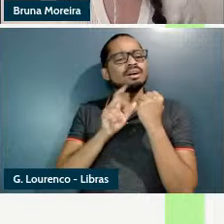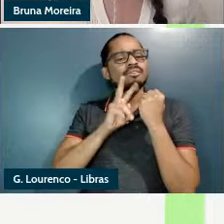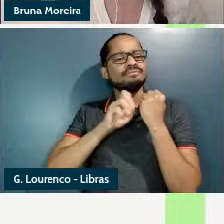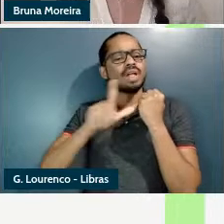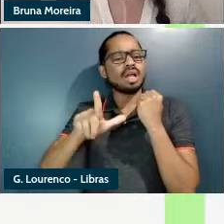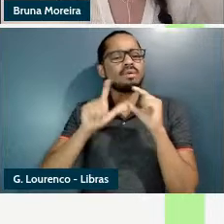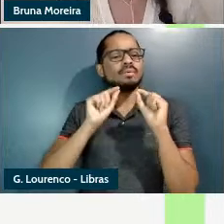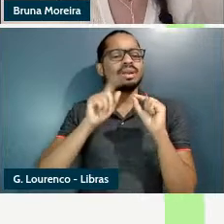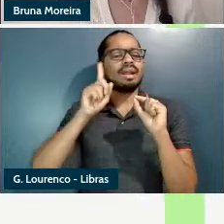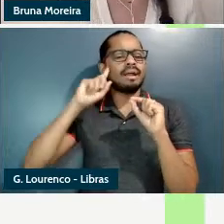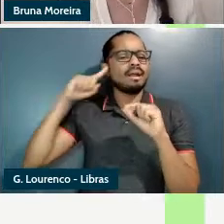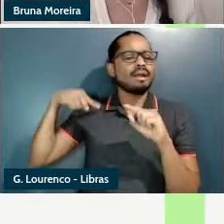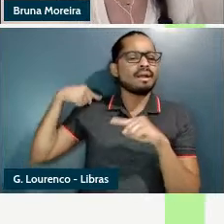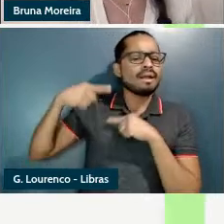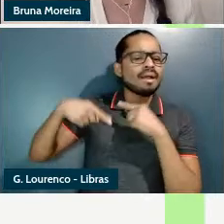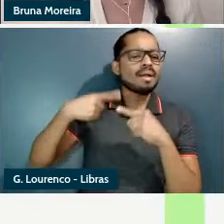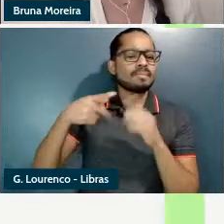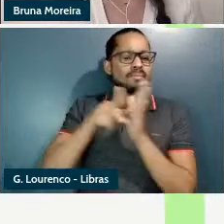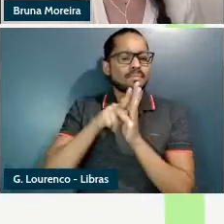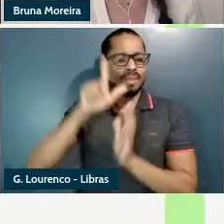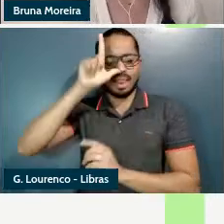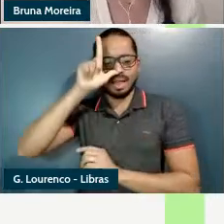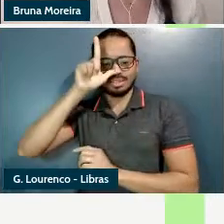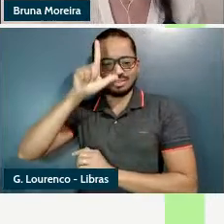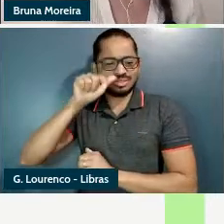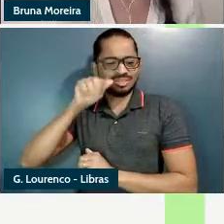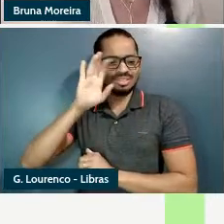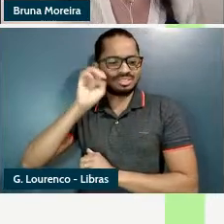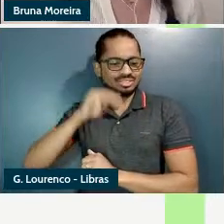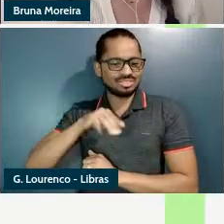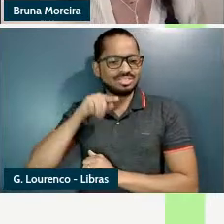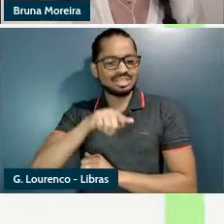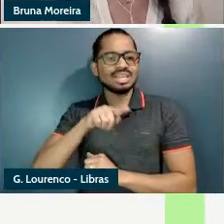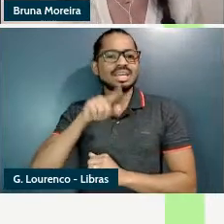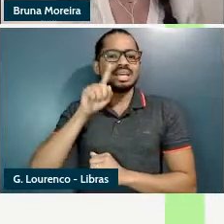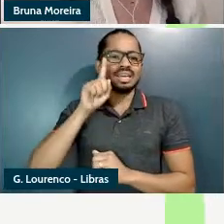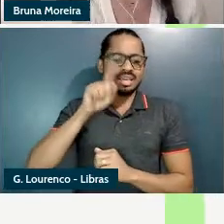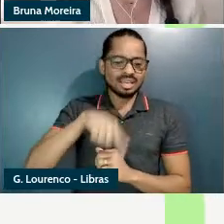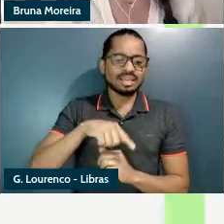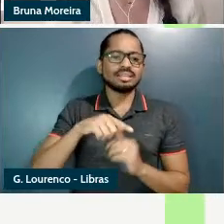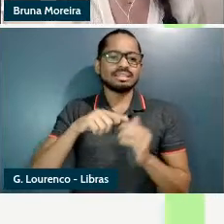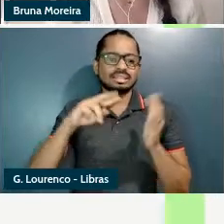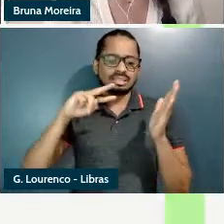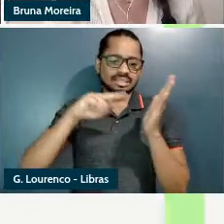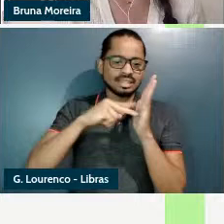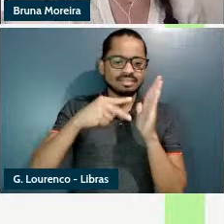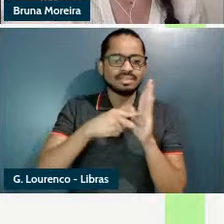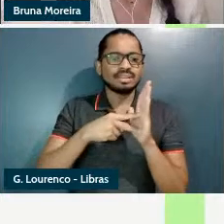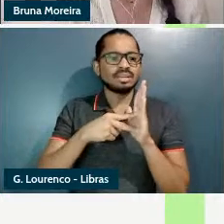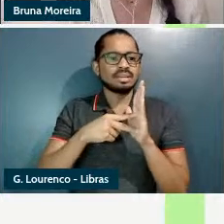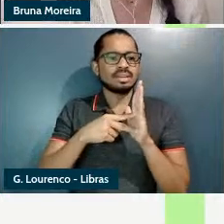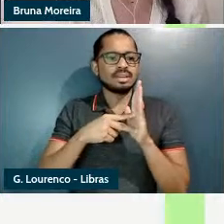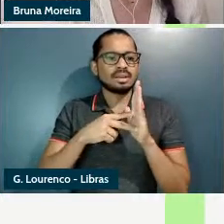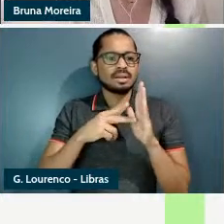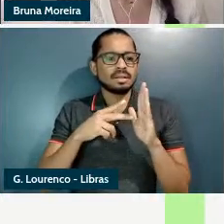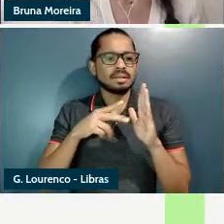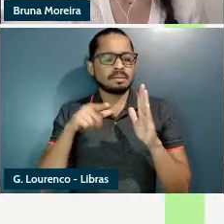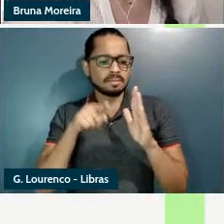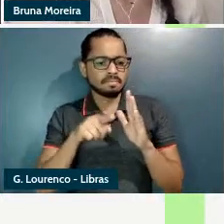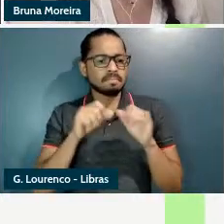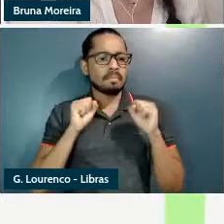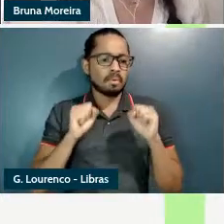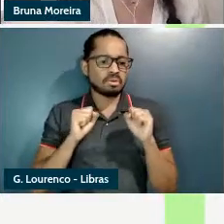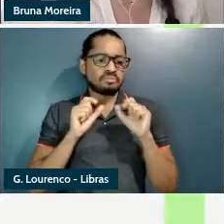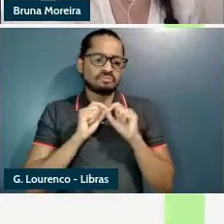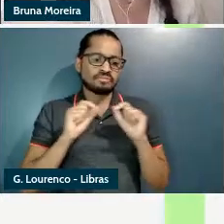e significa passível de algo indicado pelo radical e aqui é uma descrição lexicográfica esse sufixo